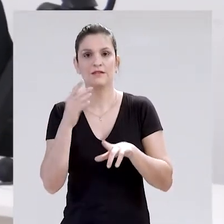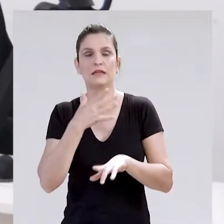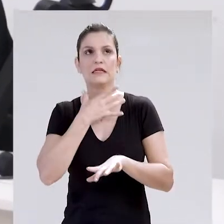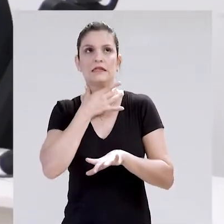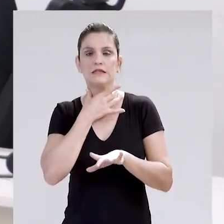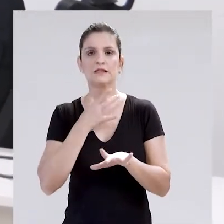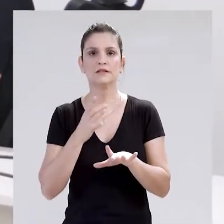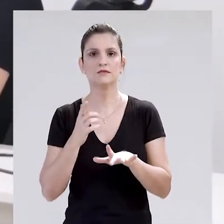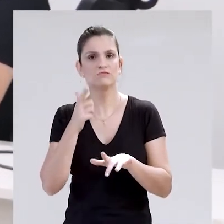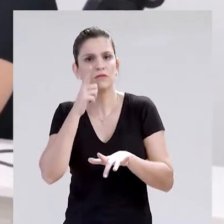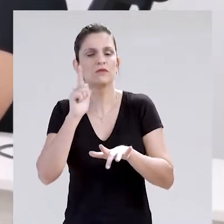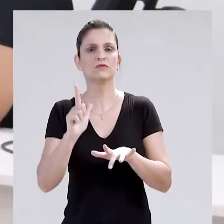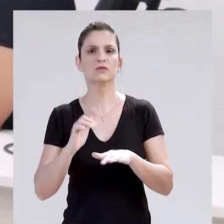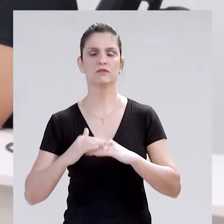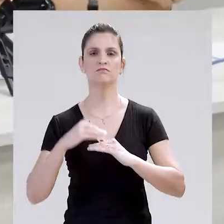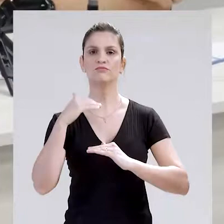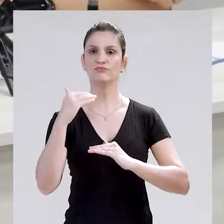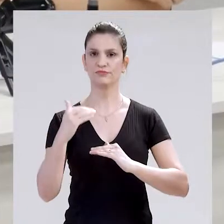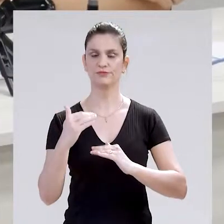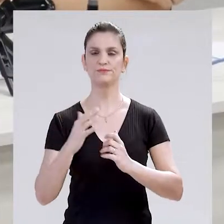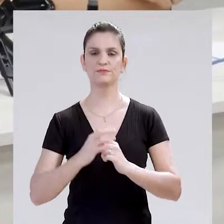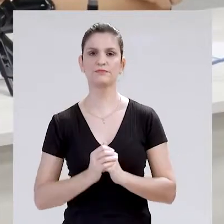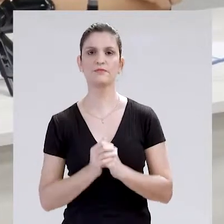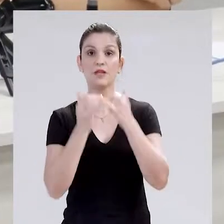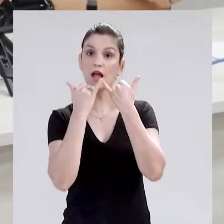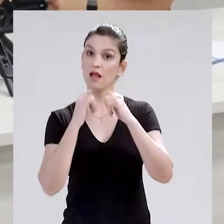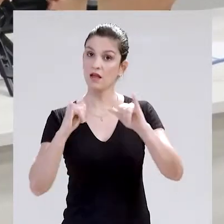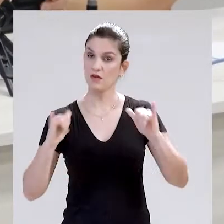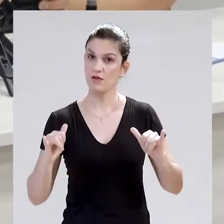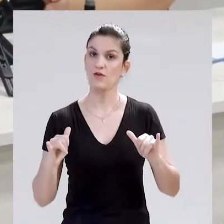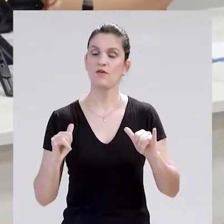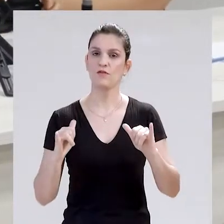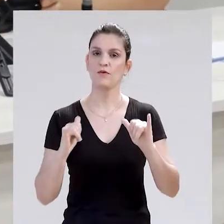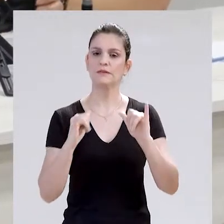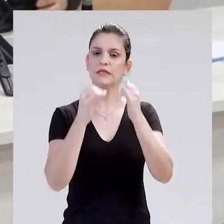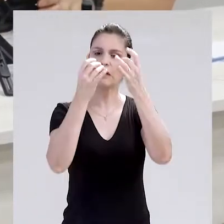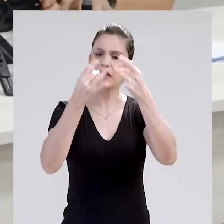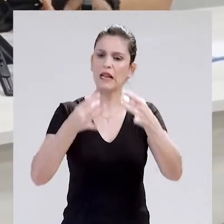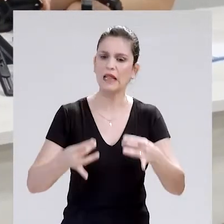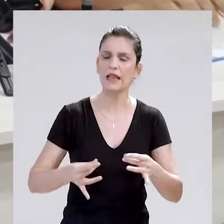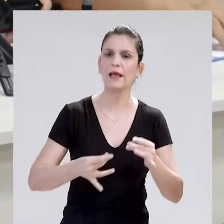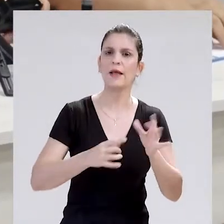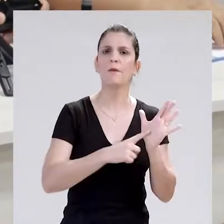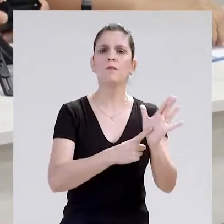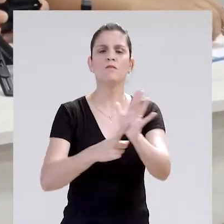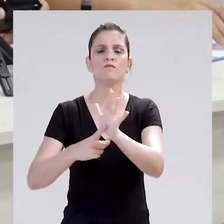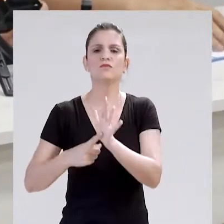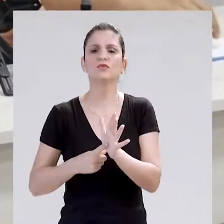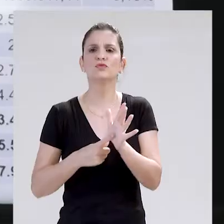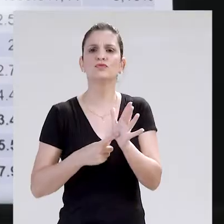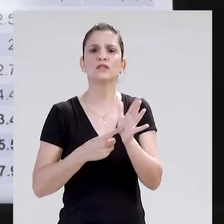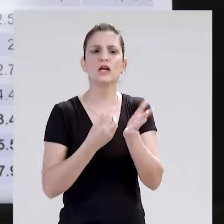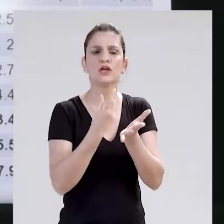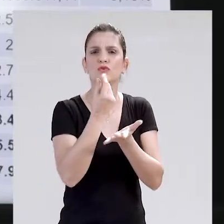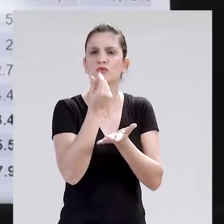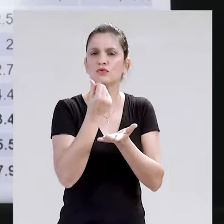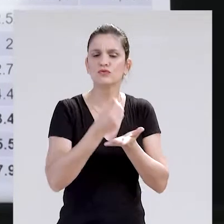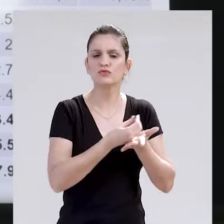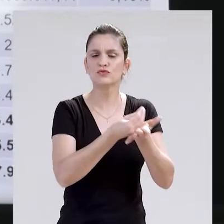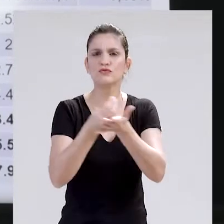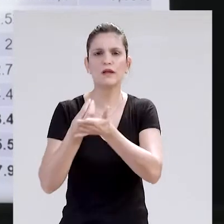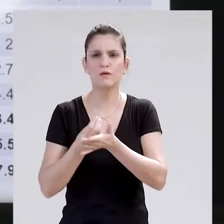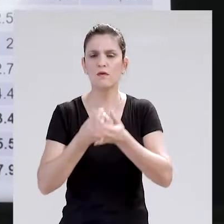arrecadação chegou a cair 80%. Ele deu essa informação durante prestação de contas do segundo quadrimestre do exercício